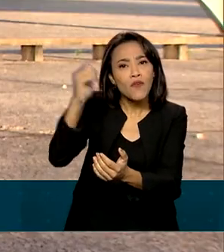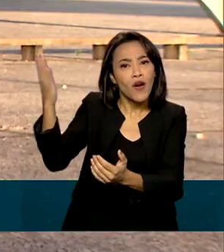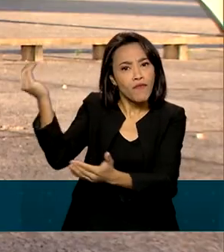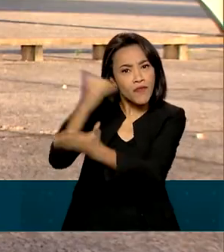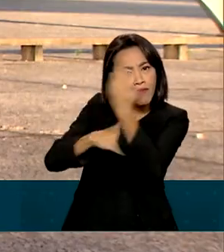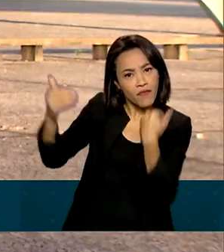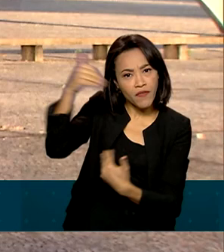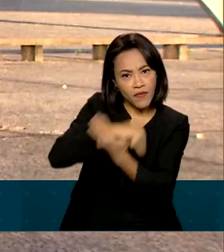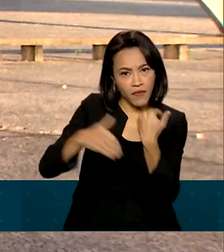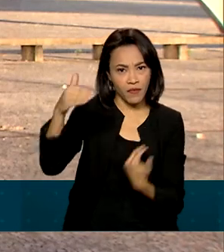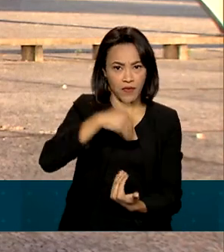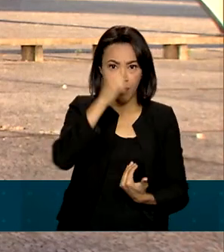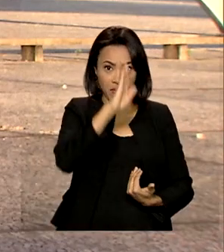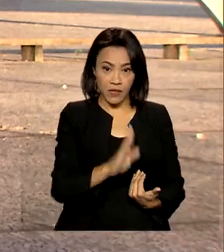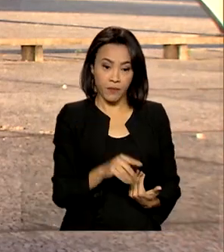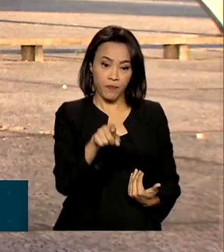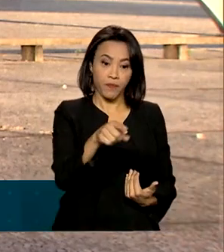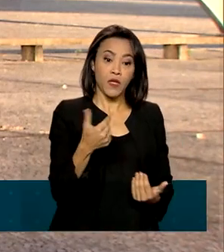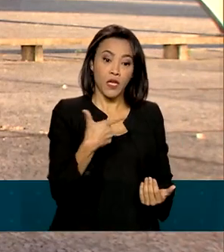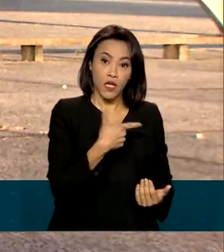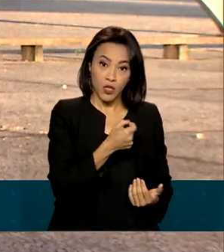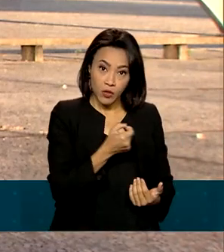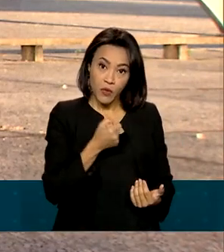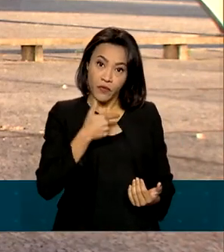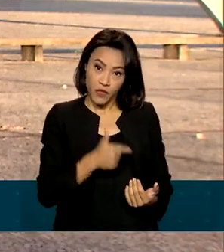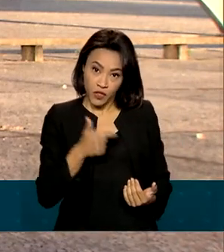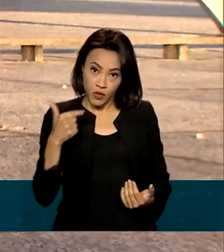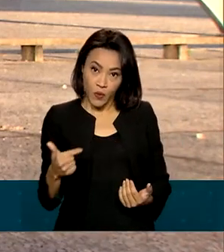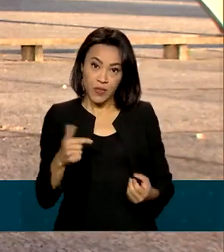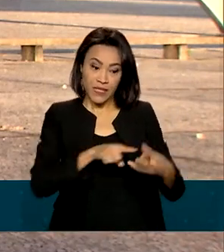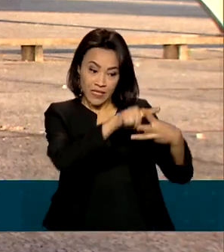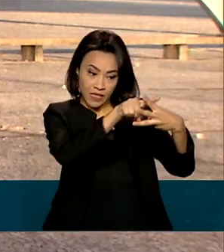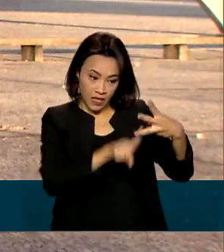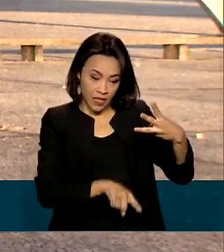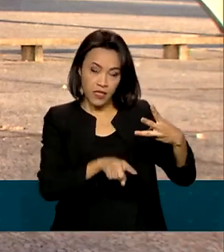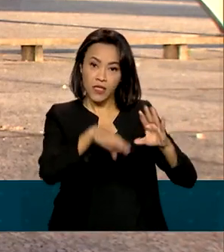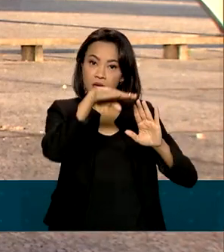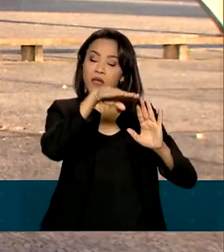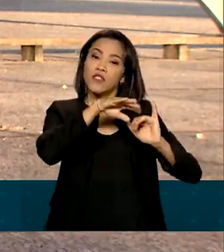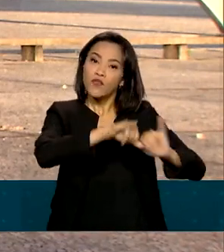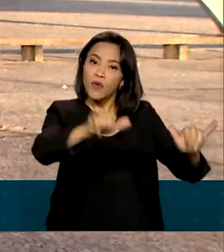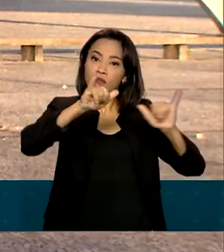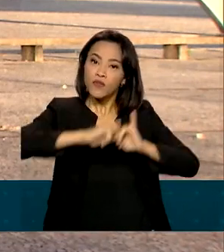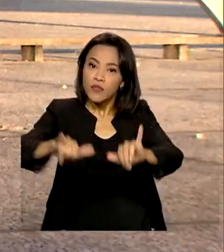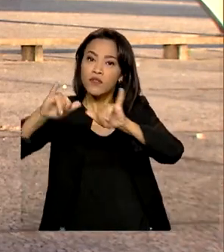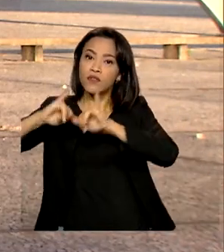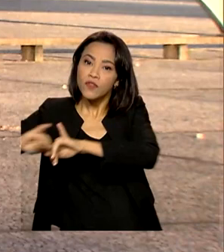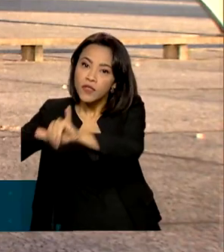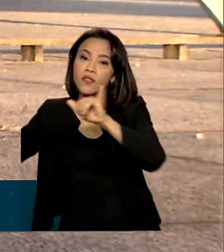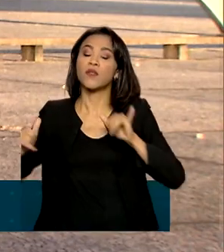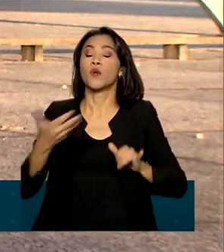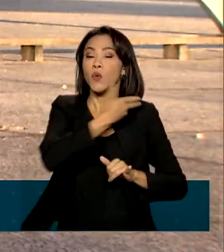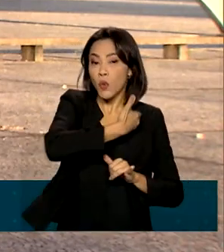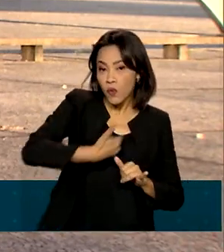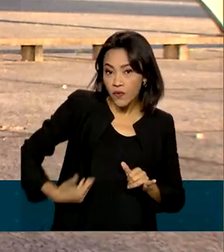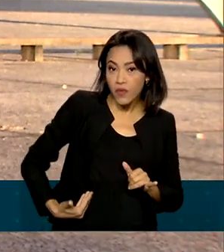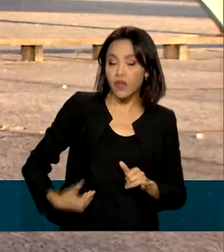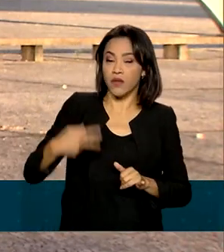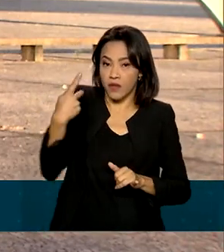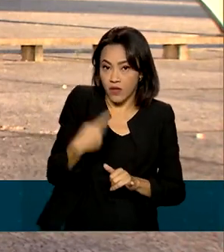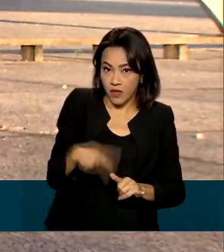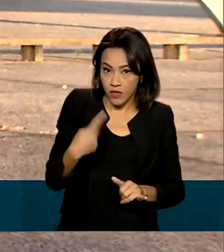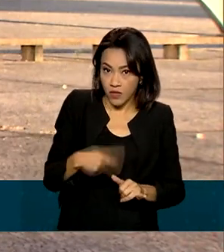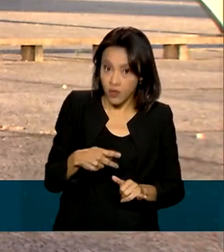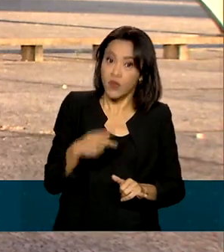Em 2022, três campanhas fazem parte do esforço para atrair turistas. Segundo o governo, além da